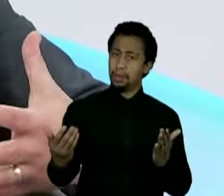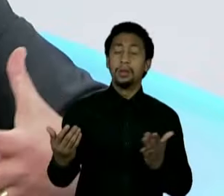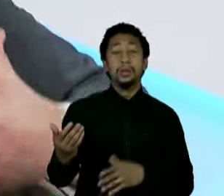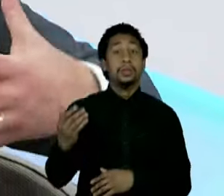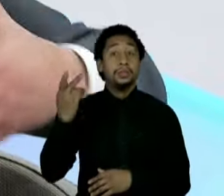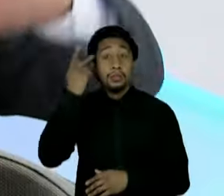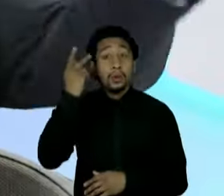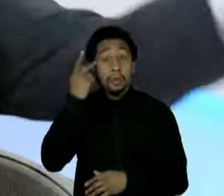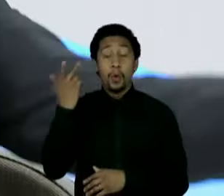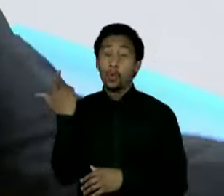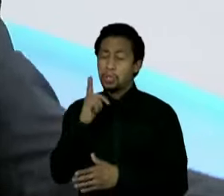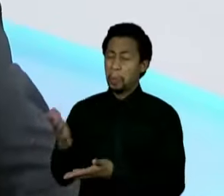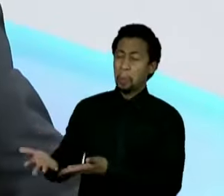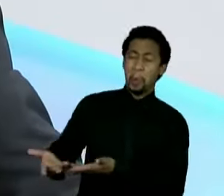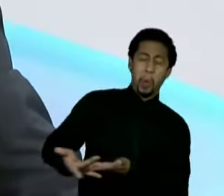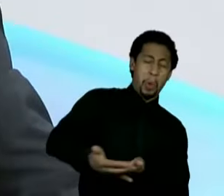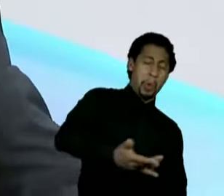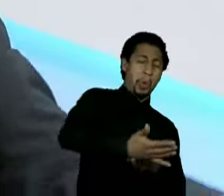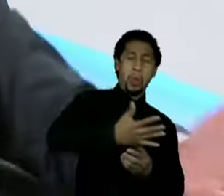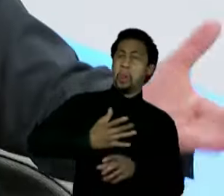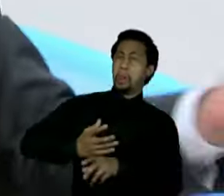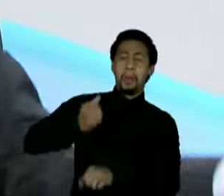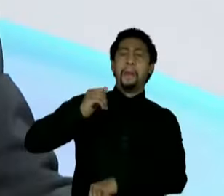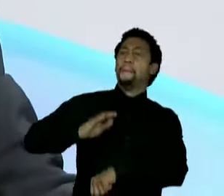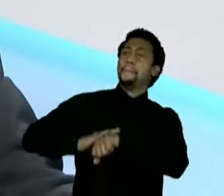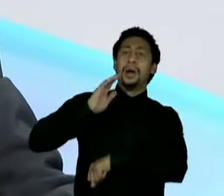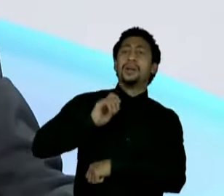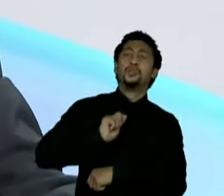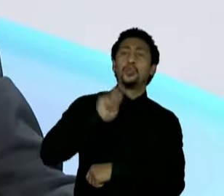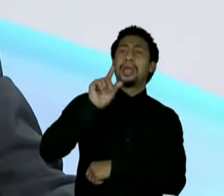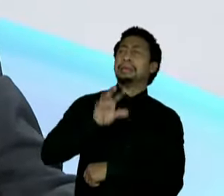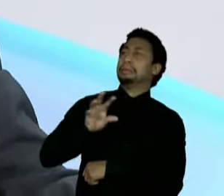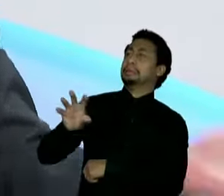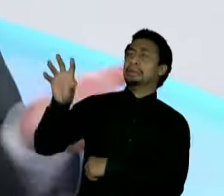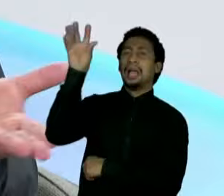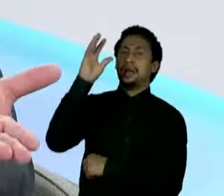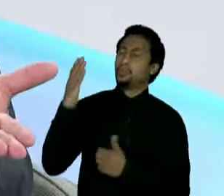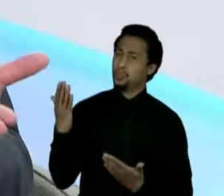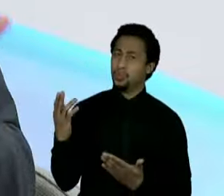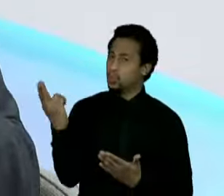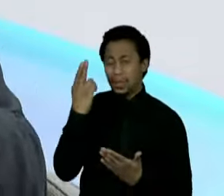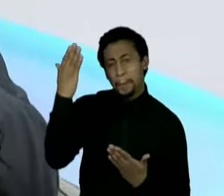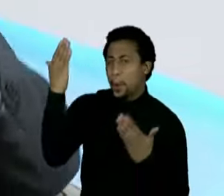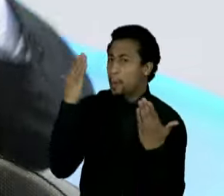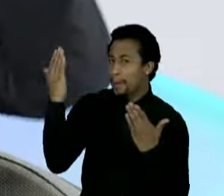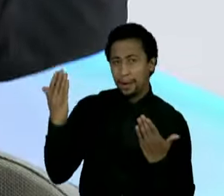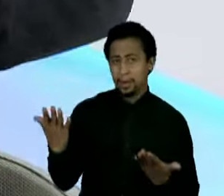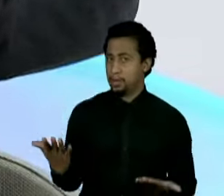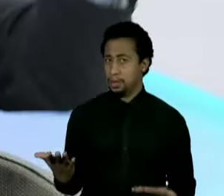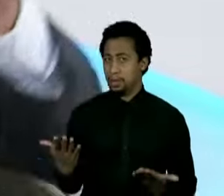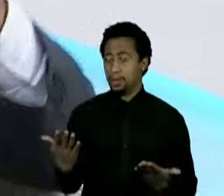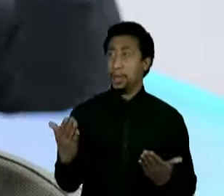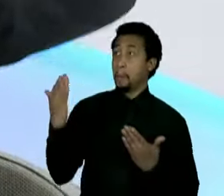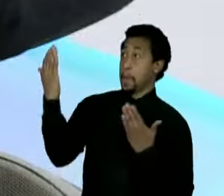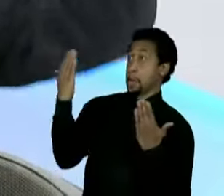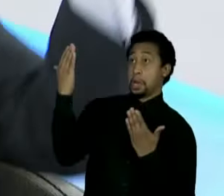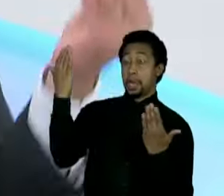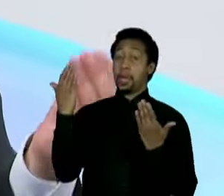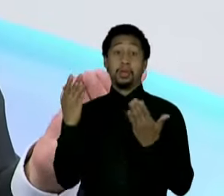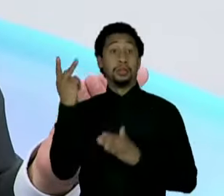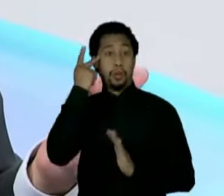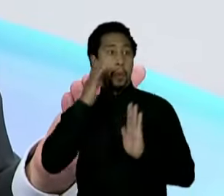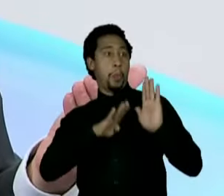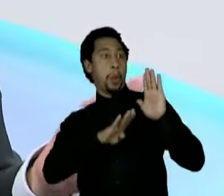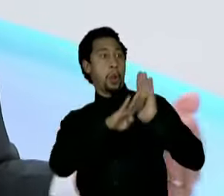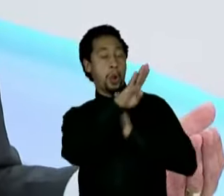100 mil vezes mais do que outros estados. É incomparável com outros estados. Então, nós não podemos usar como parâmetro os